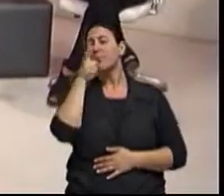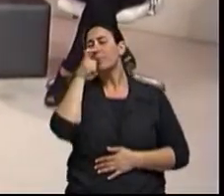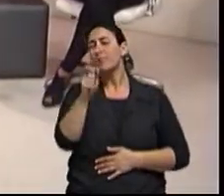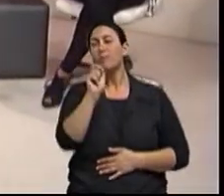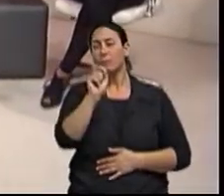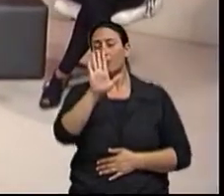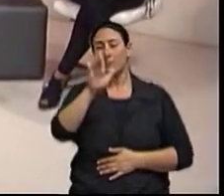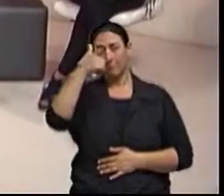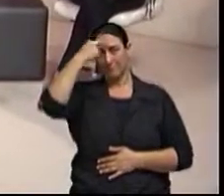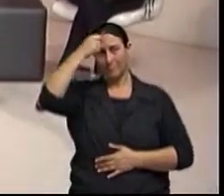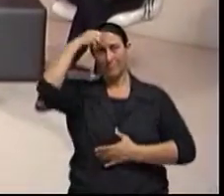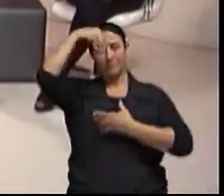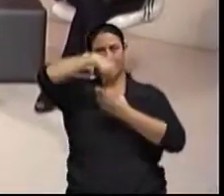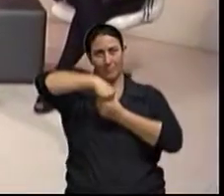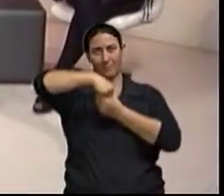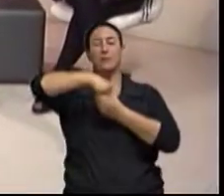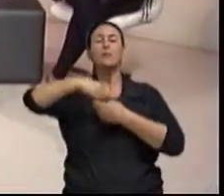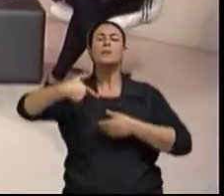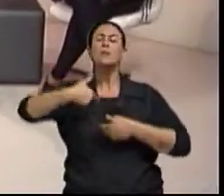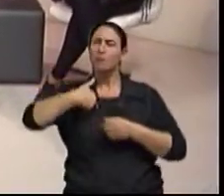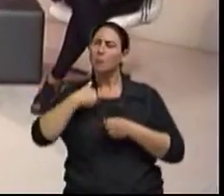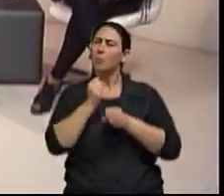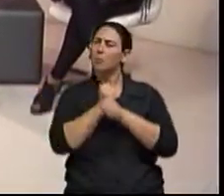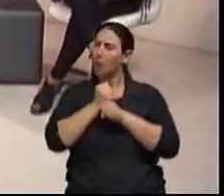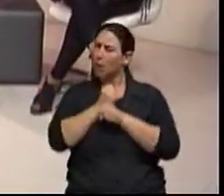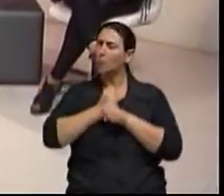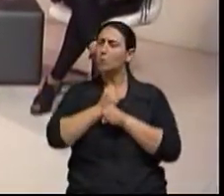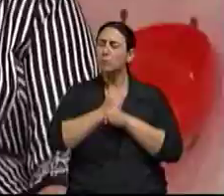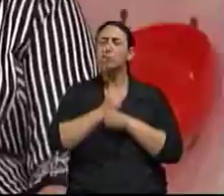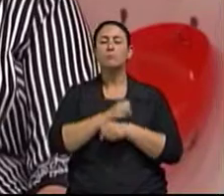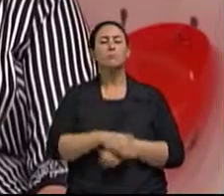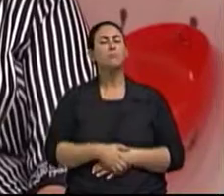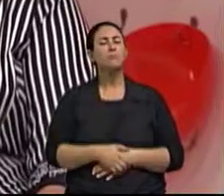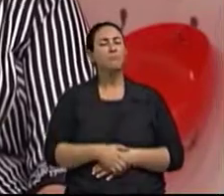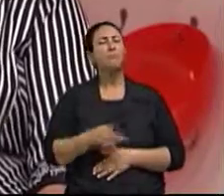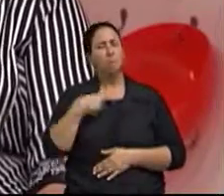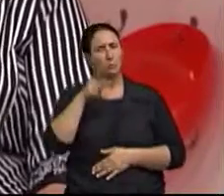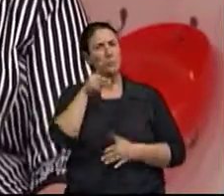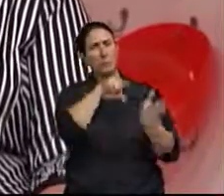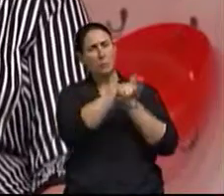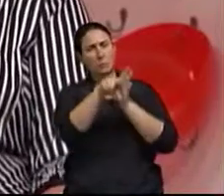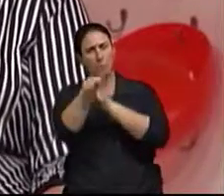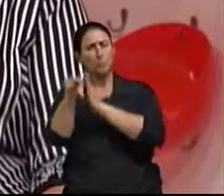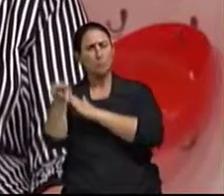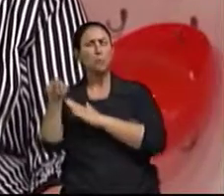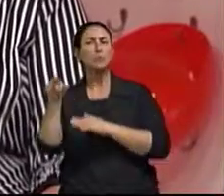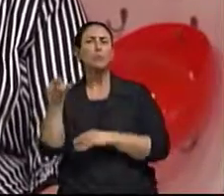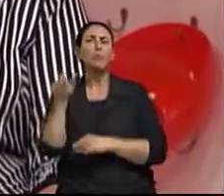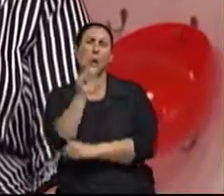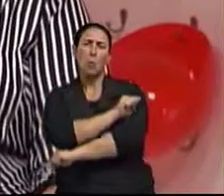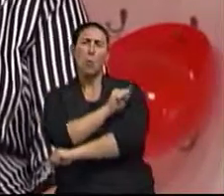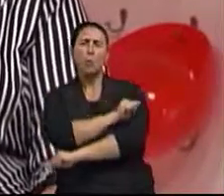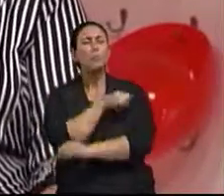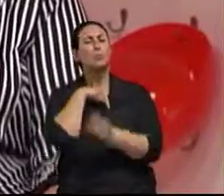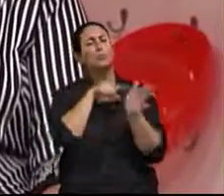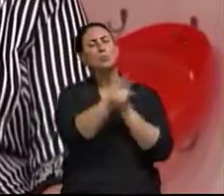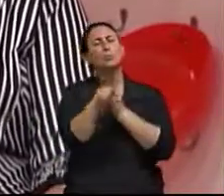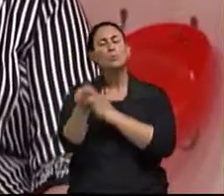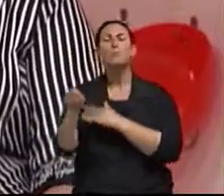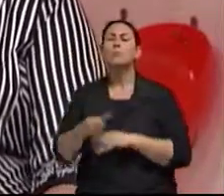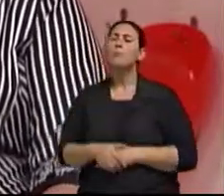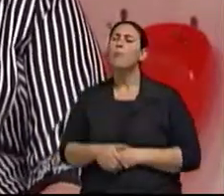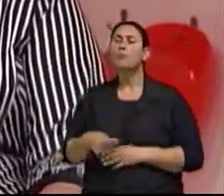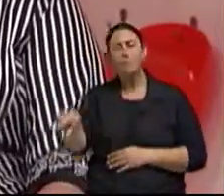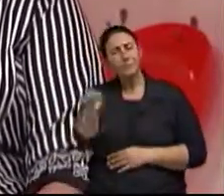na universidade eu tenho tido, durante muitos anos, eu sempre pergunto para os alunos sobre os projetos de